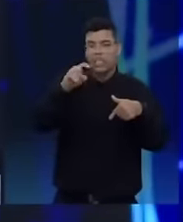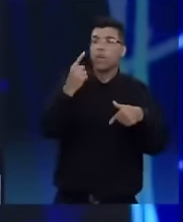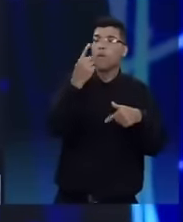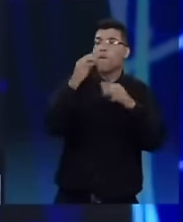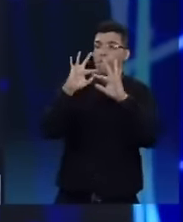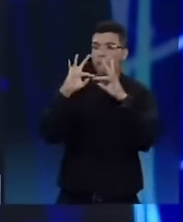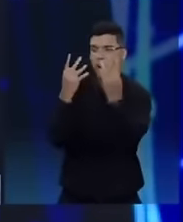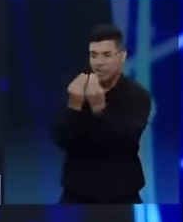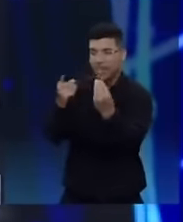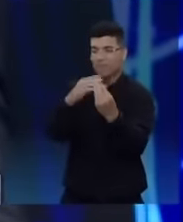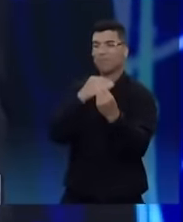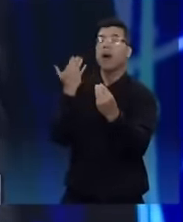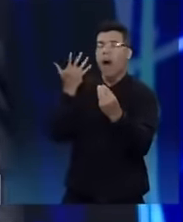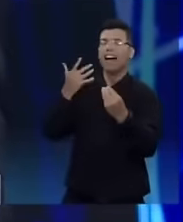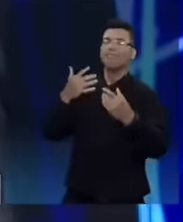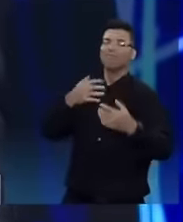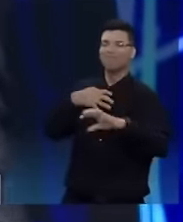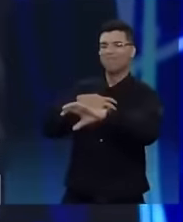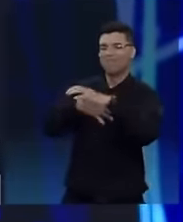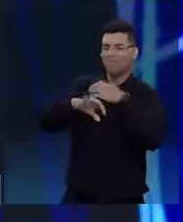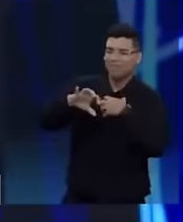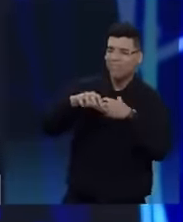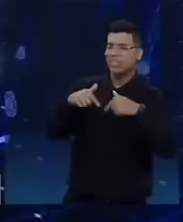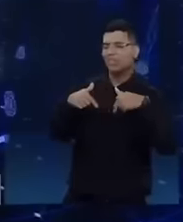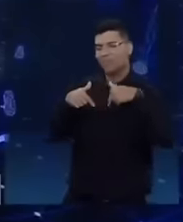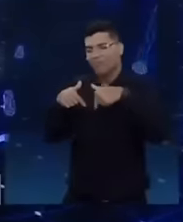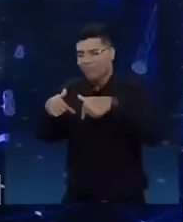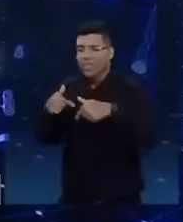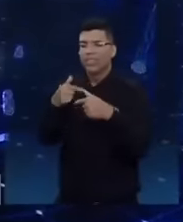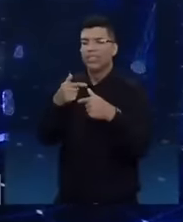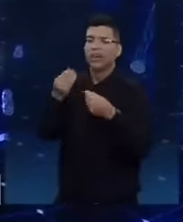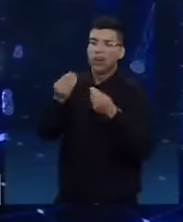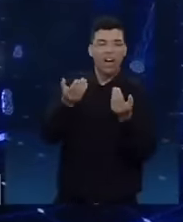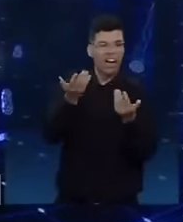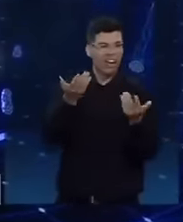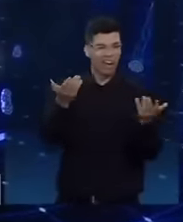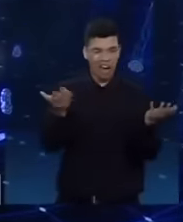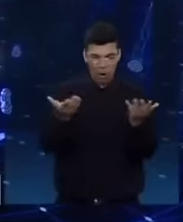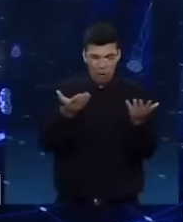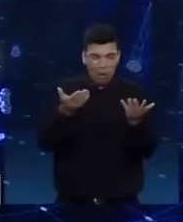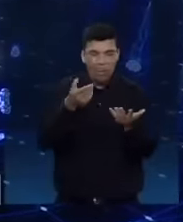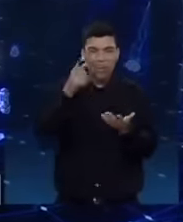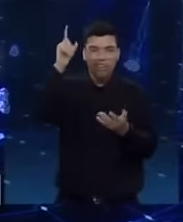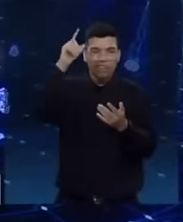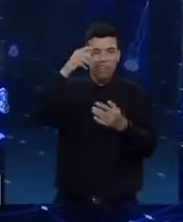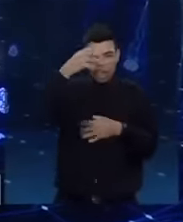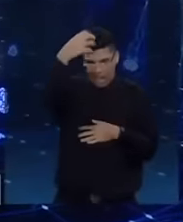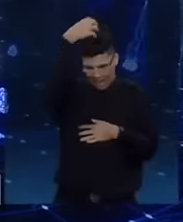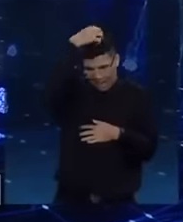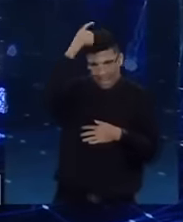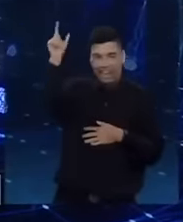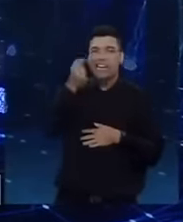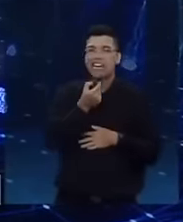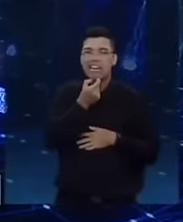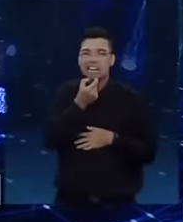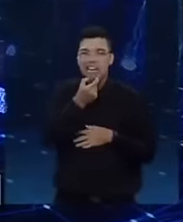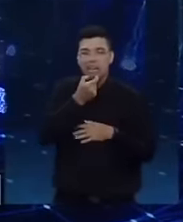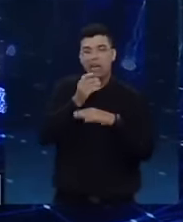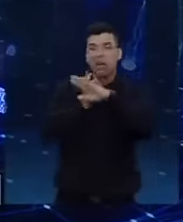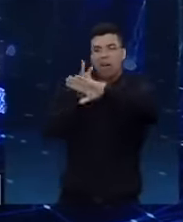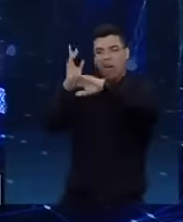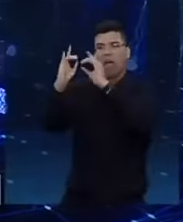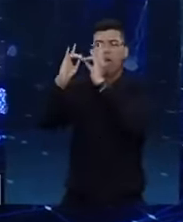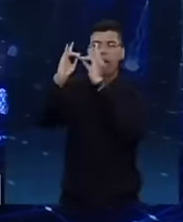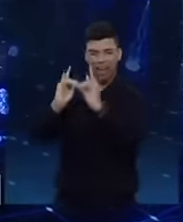de Covid e depois, mostrar que é bonzinho, tentou ir no enterro da rainha da Inglaterra, quando poderia ter visitado centenas de